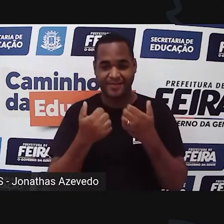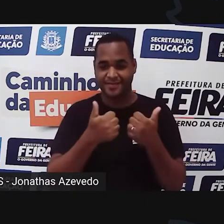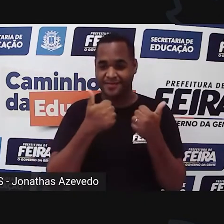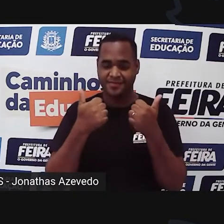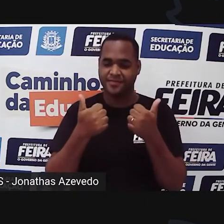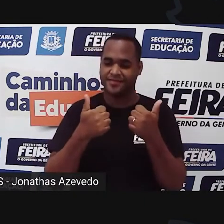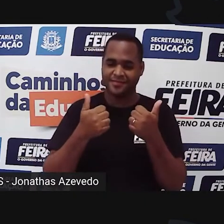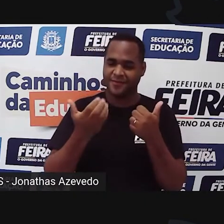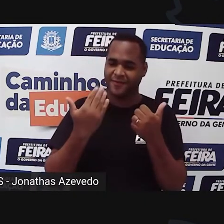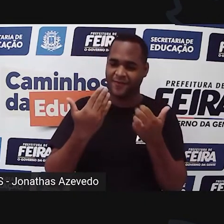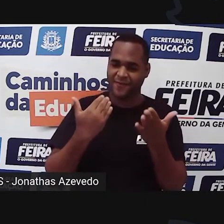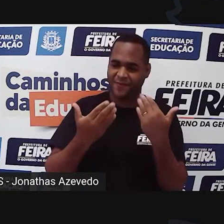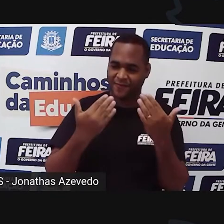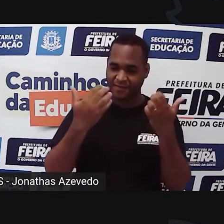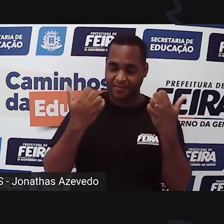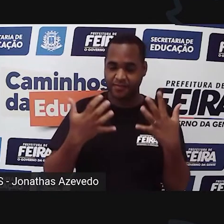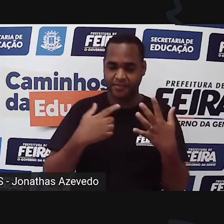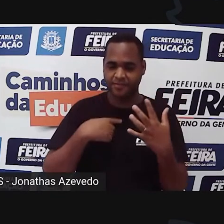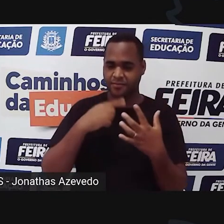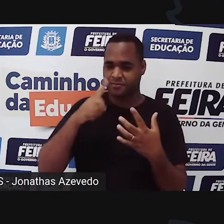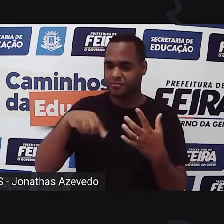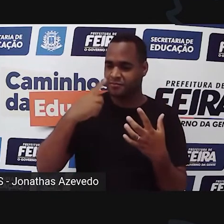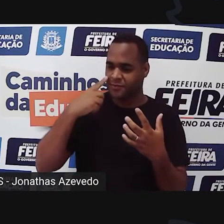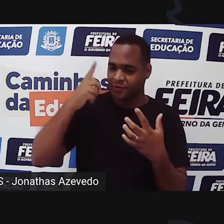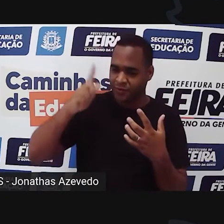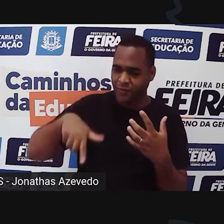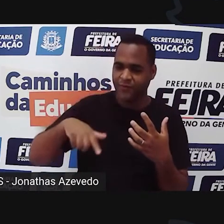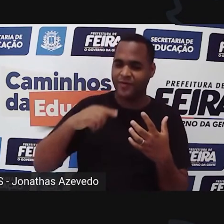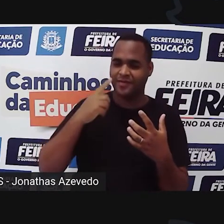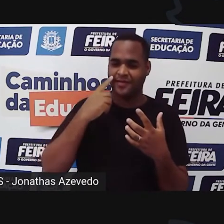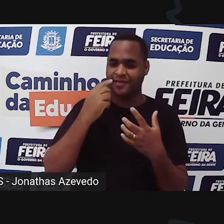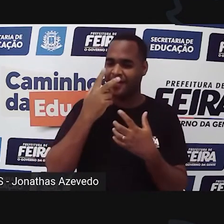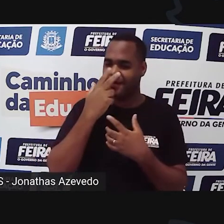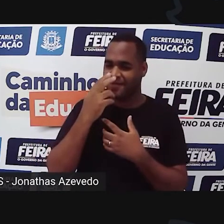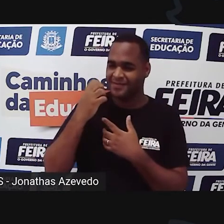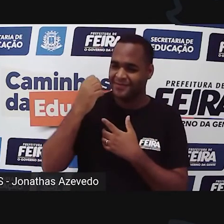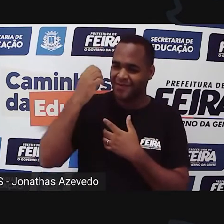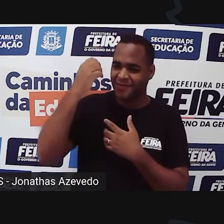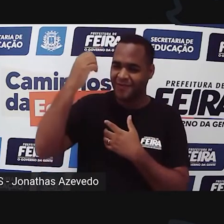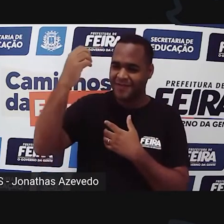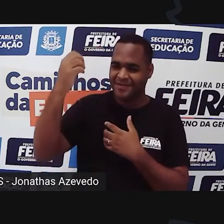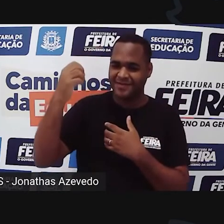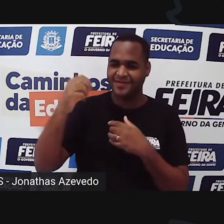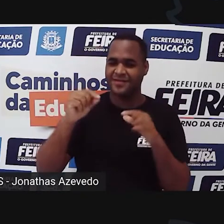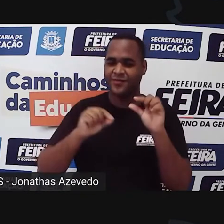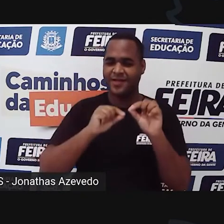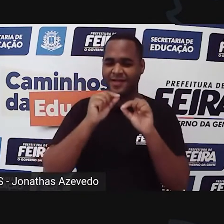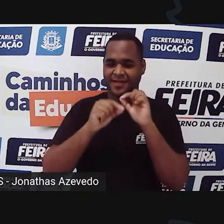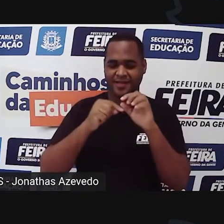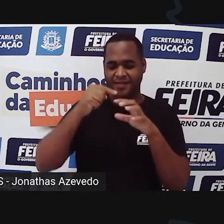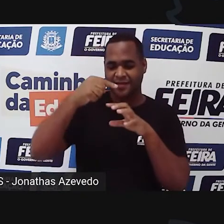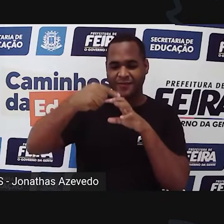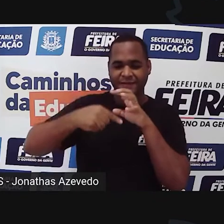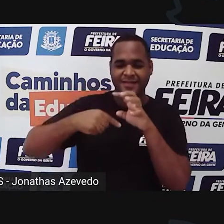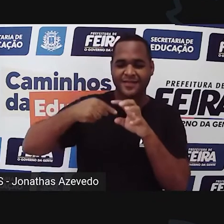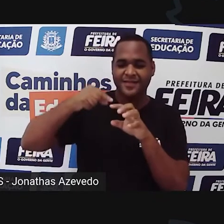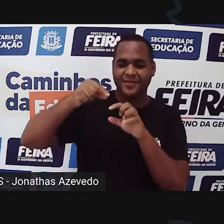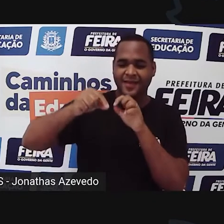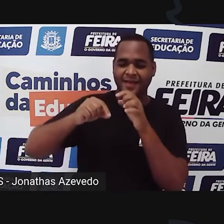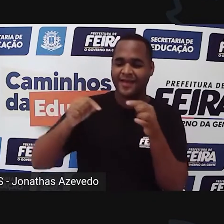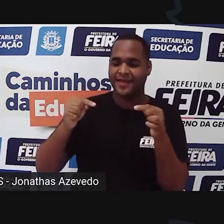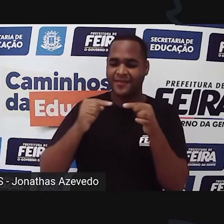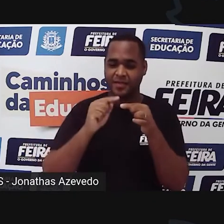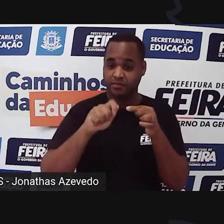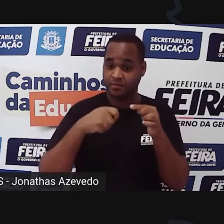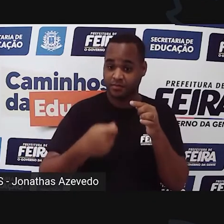Vamos que vamos, né? Para mais uma jornada, mais uma viagem nesse fantástico universo chamado matemática,